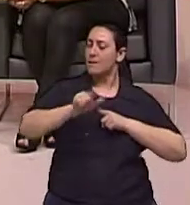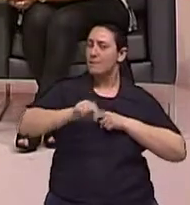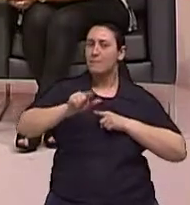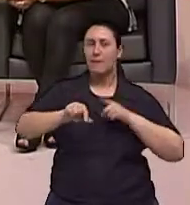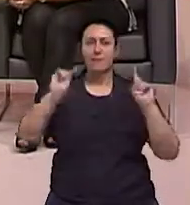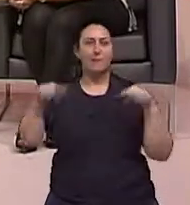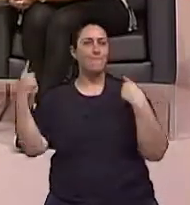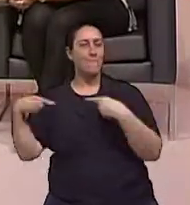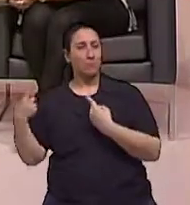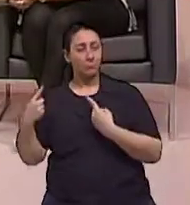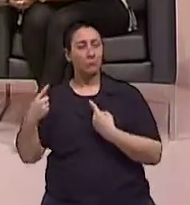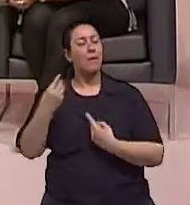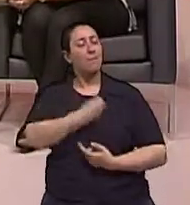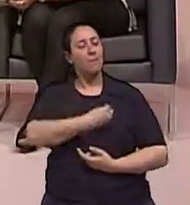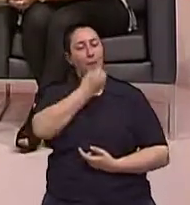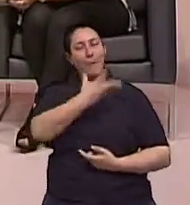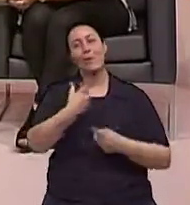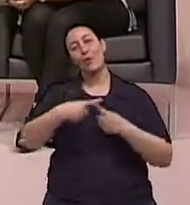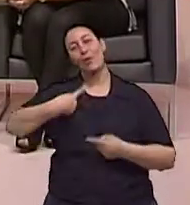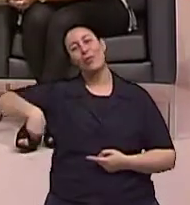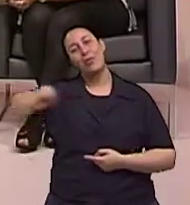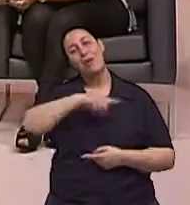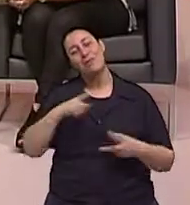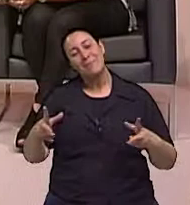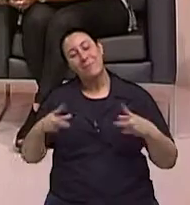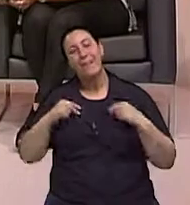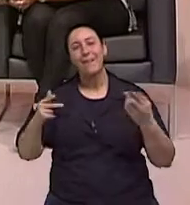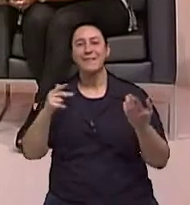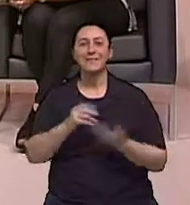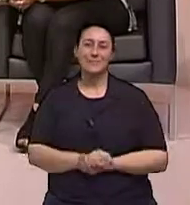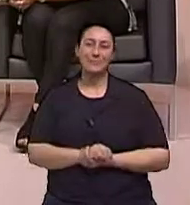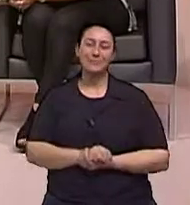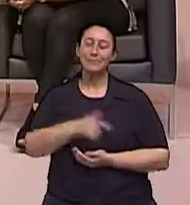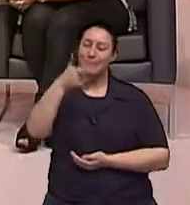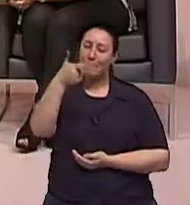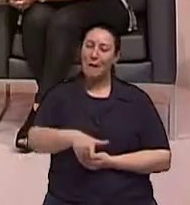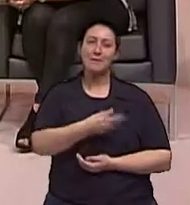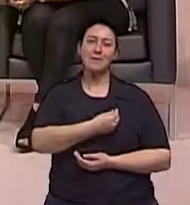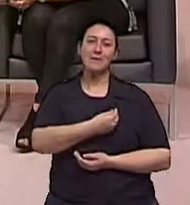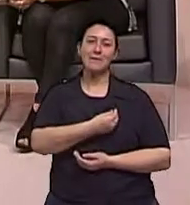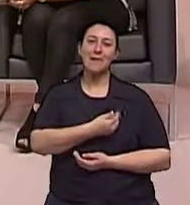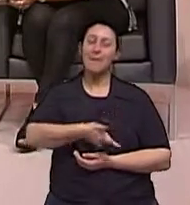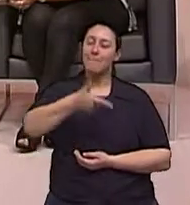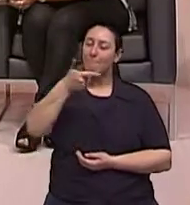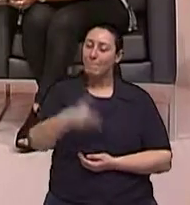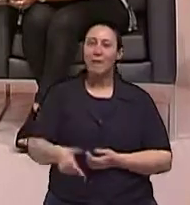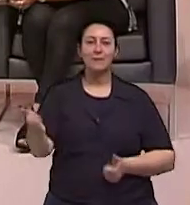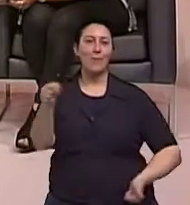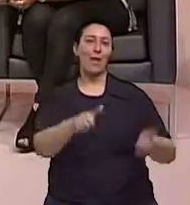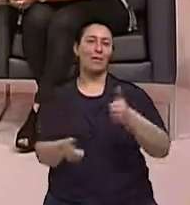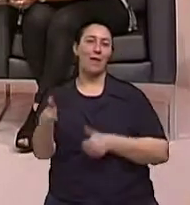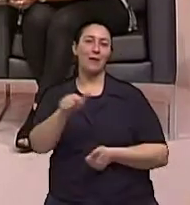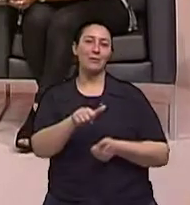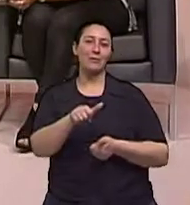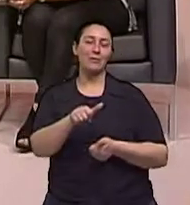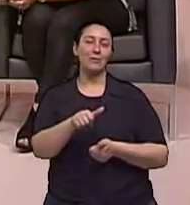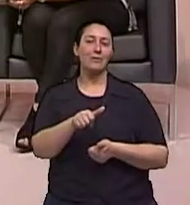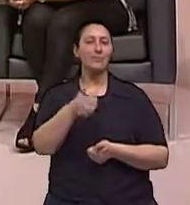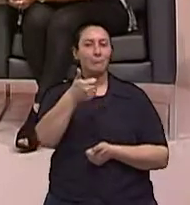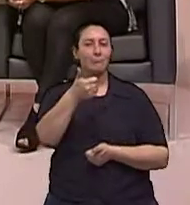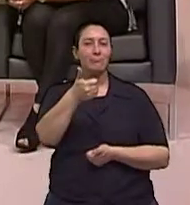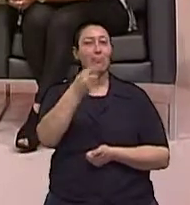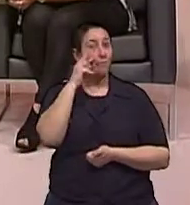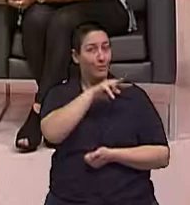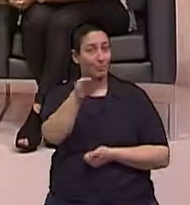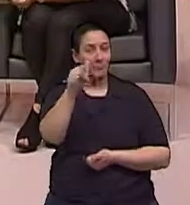os desafios e viva bem porque a gente merece mais vida com mais qualidade beijo a